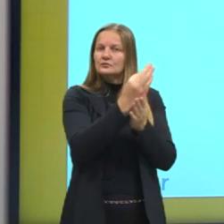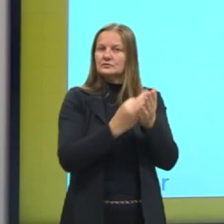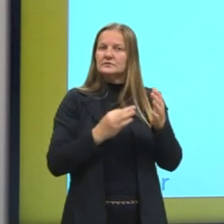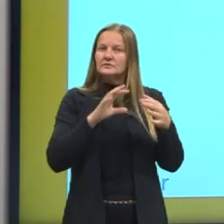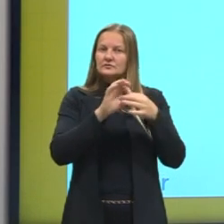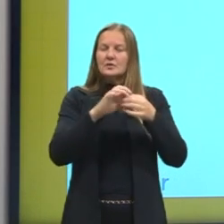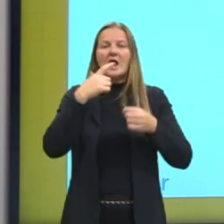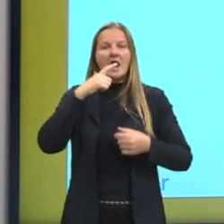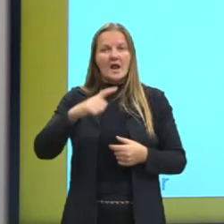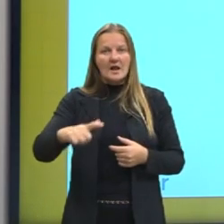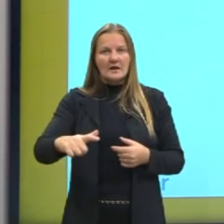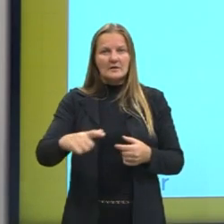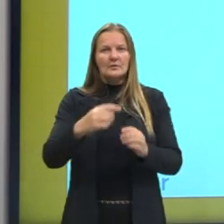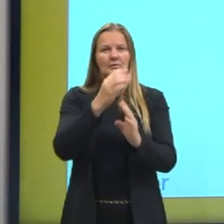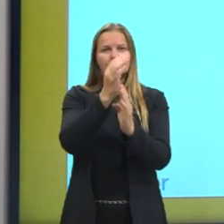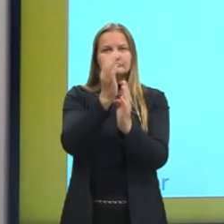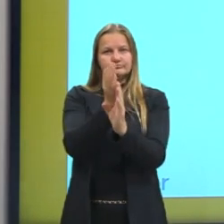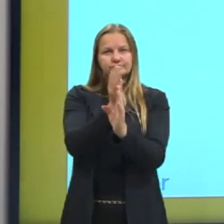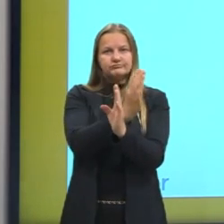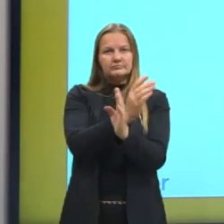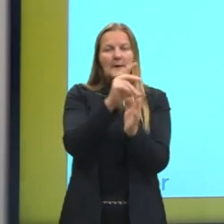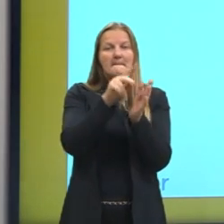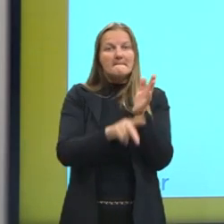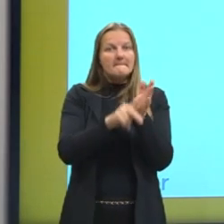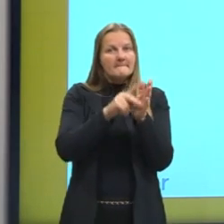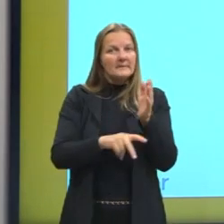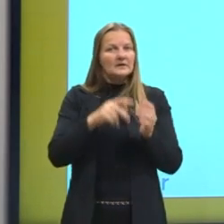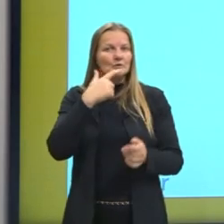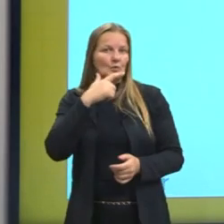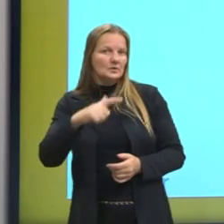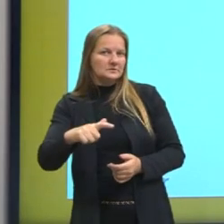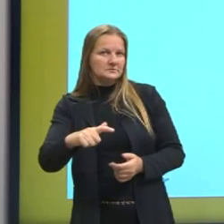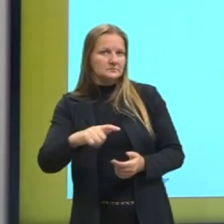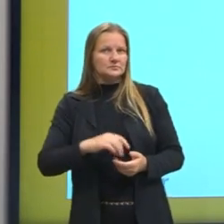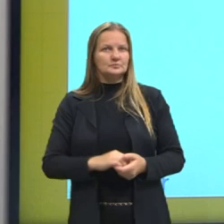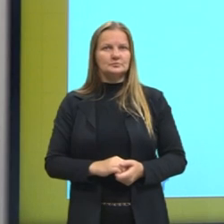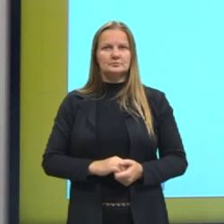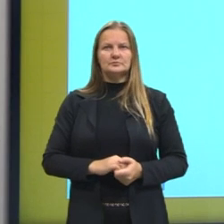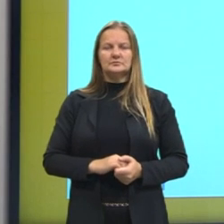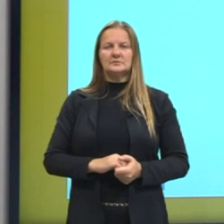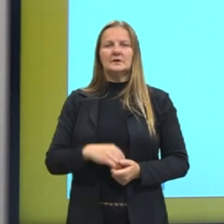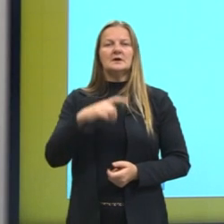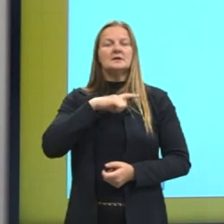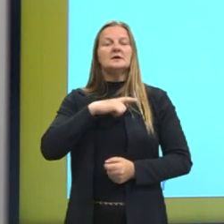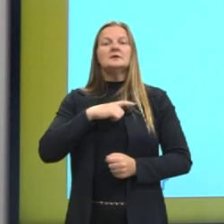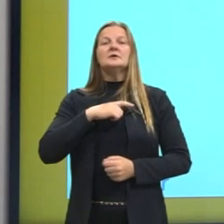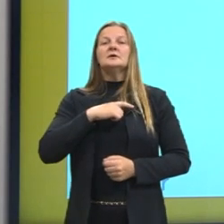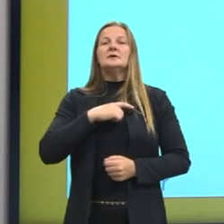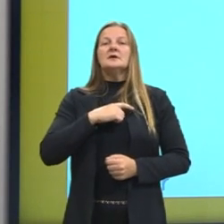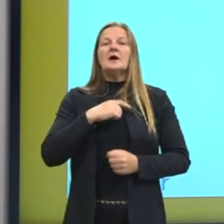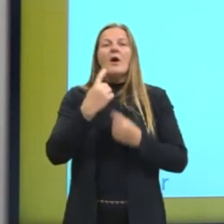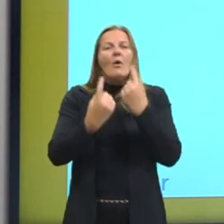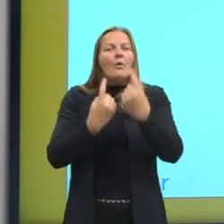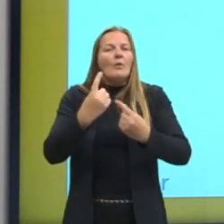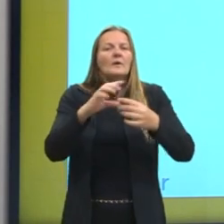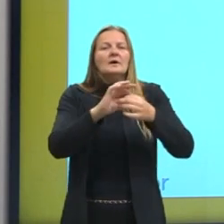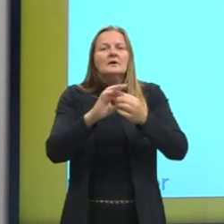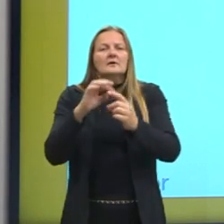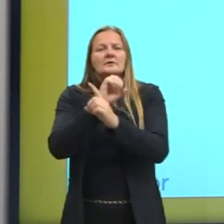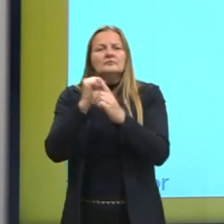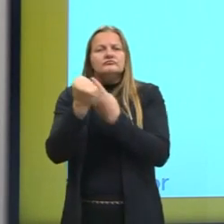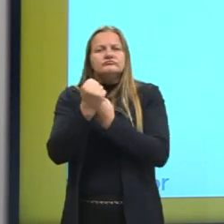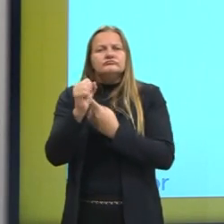língua. Ou aquilo que a gente chama de plano da língua. Eu tenho menos situação social e